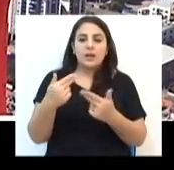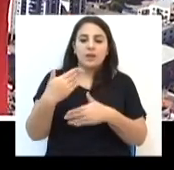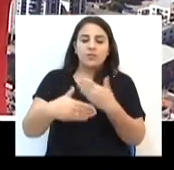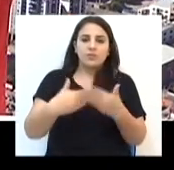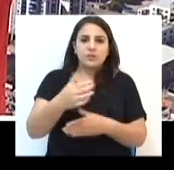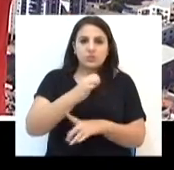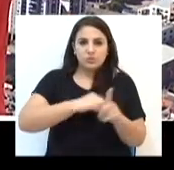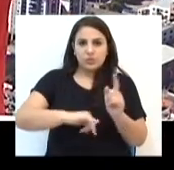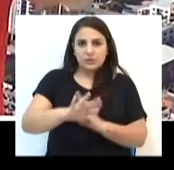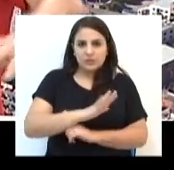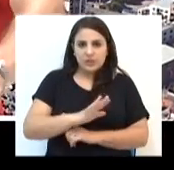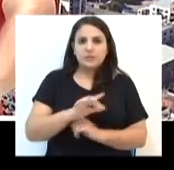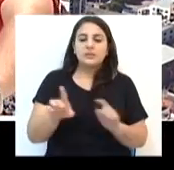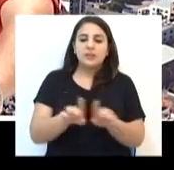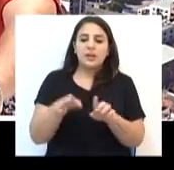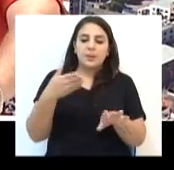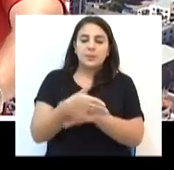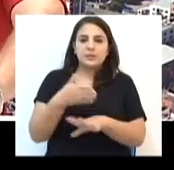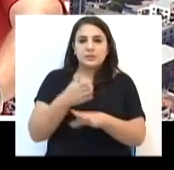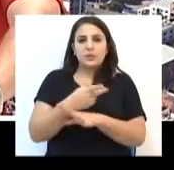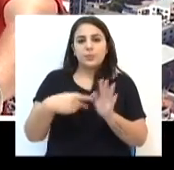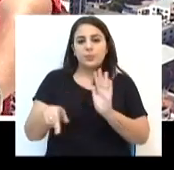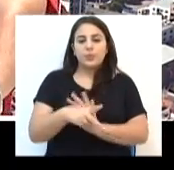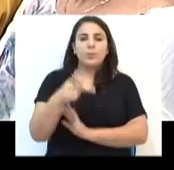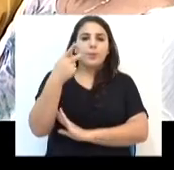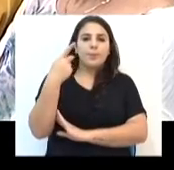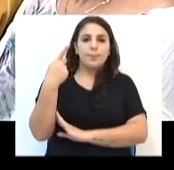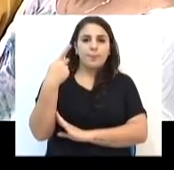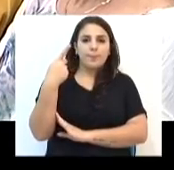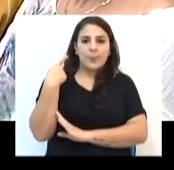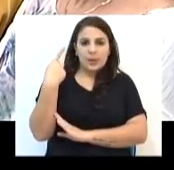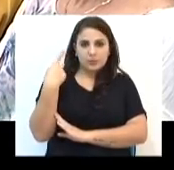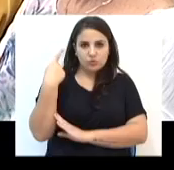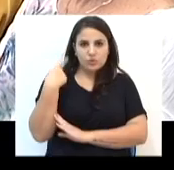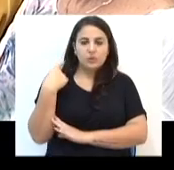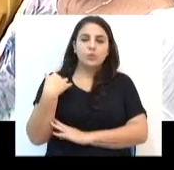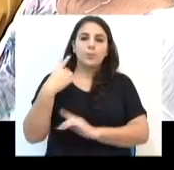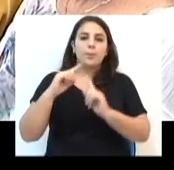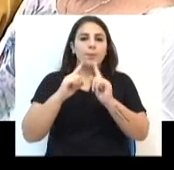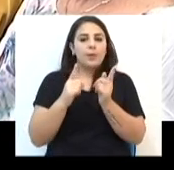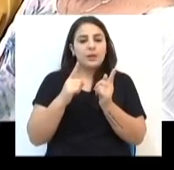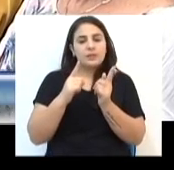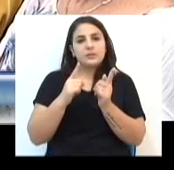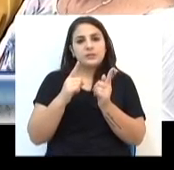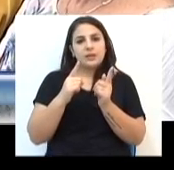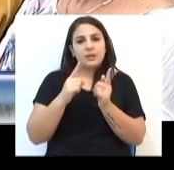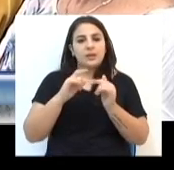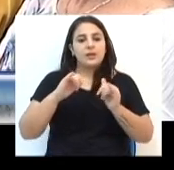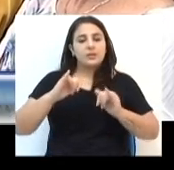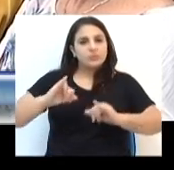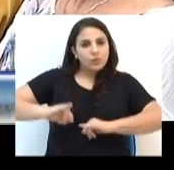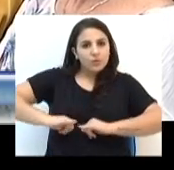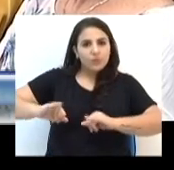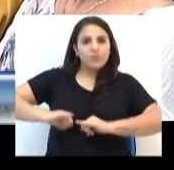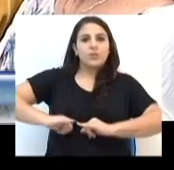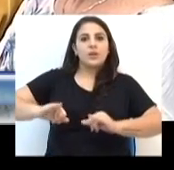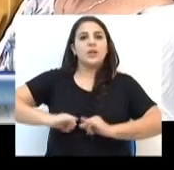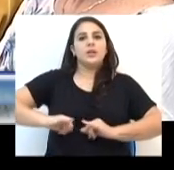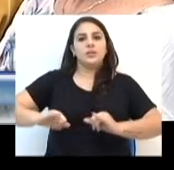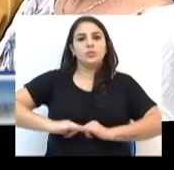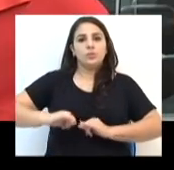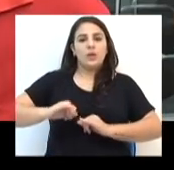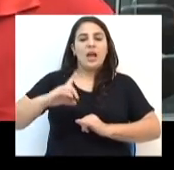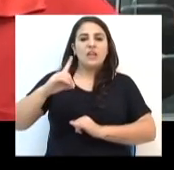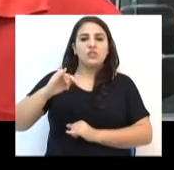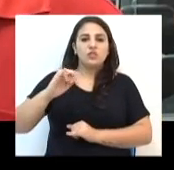contaram com a participação do seu partido, mas que estamos sofrendo as consequências da ditadura militar.